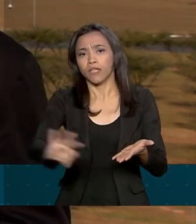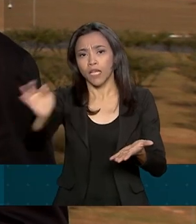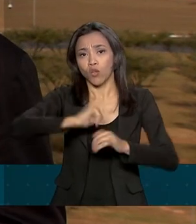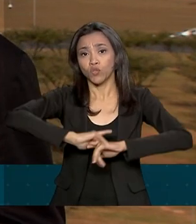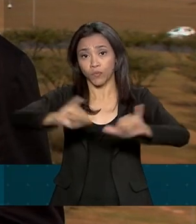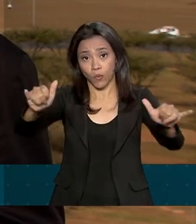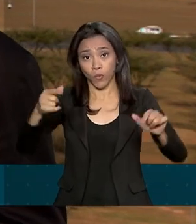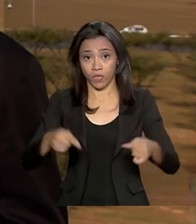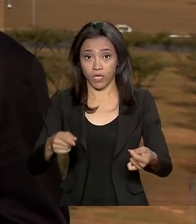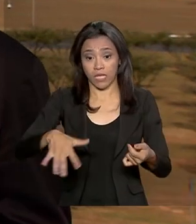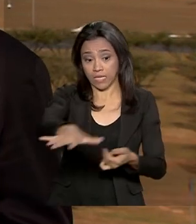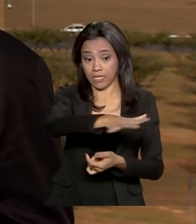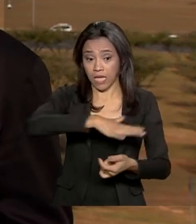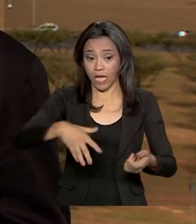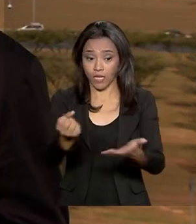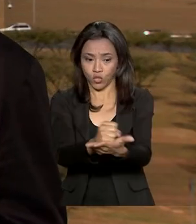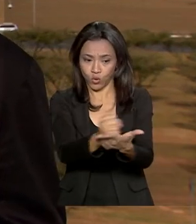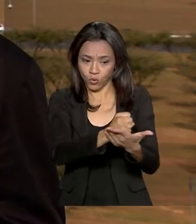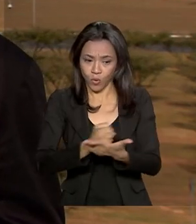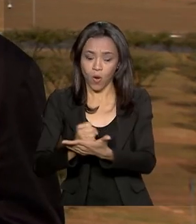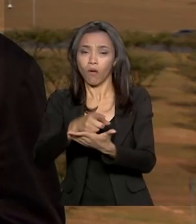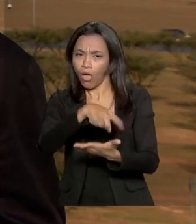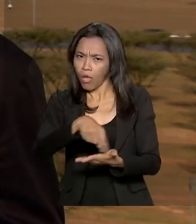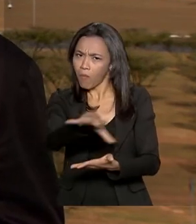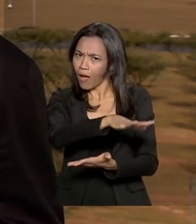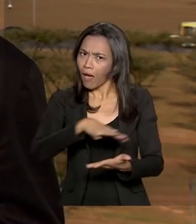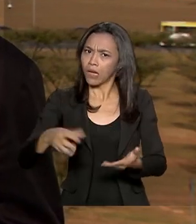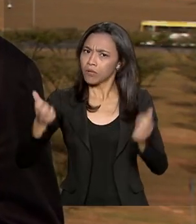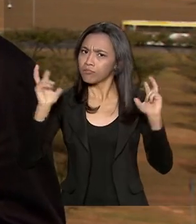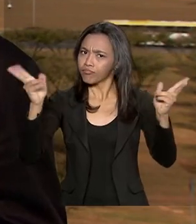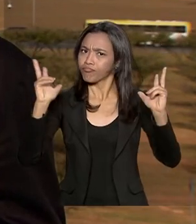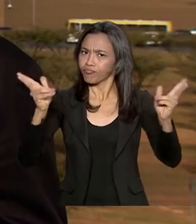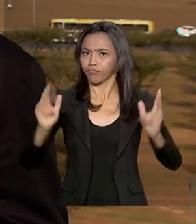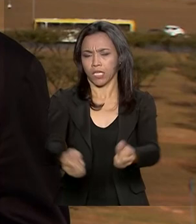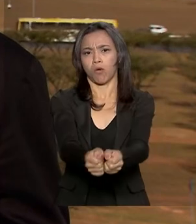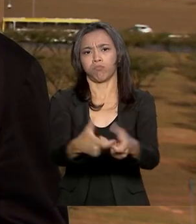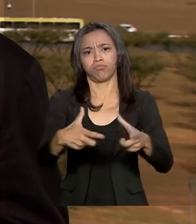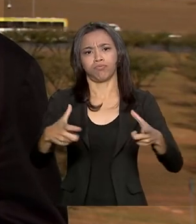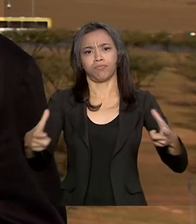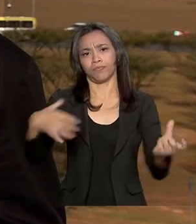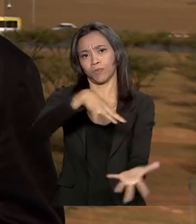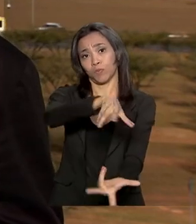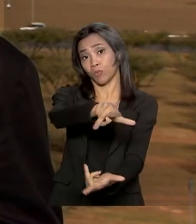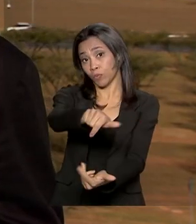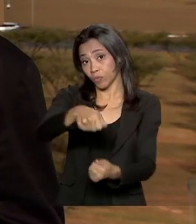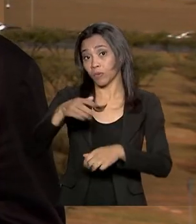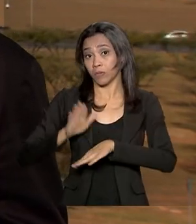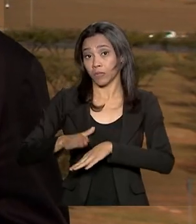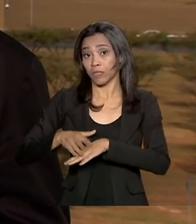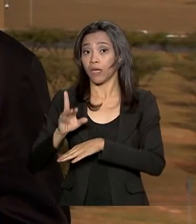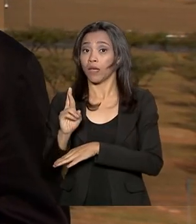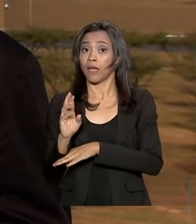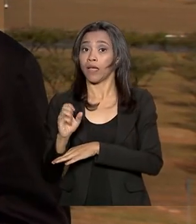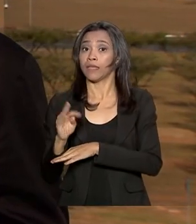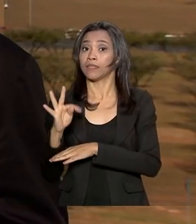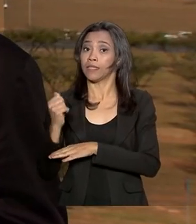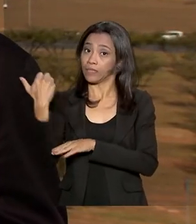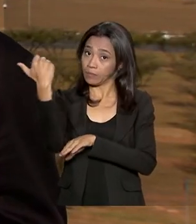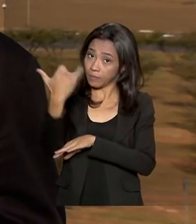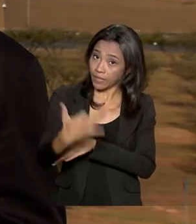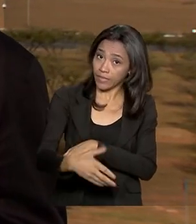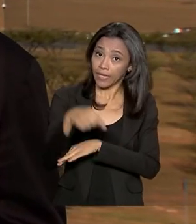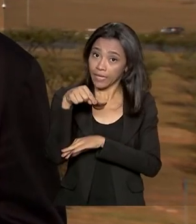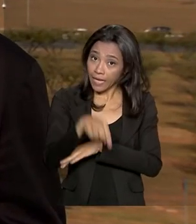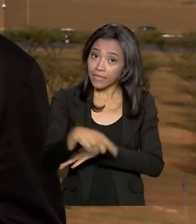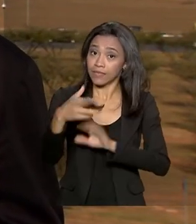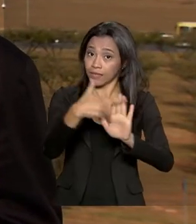jogos eletrônicos é o ramo do entretenimento que mais cresce no mundo. A estimativa da Receita é que o impacto da medida